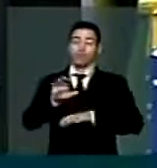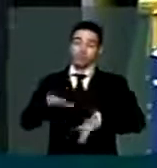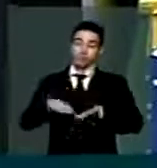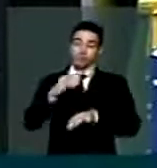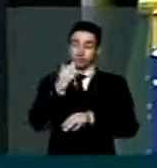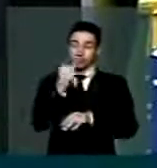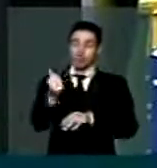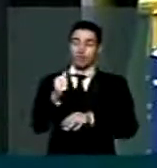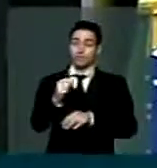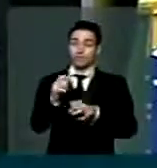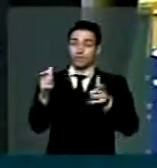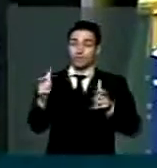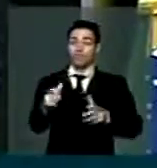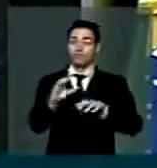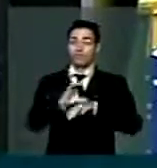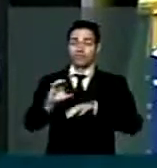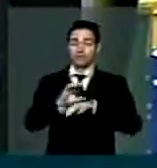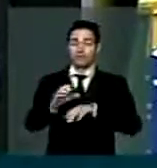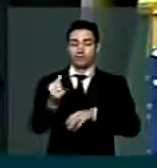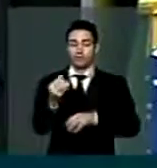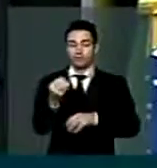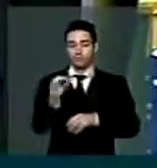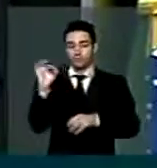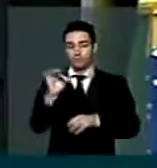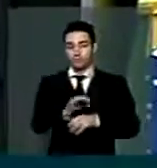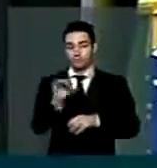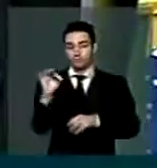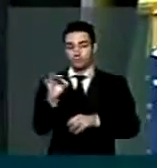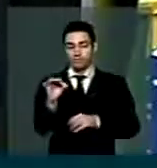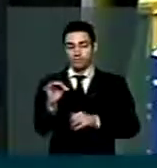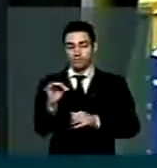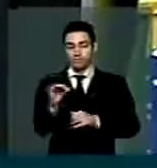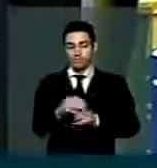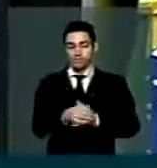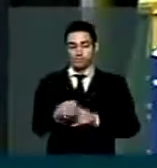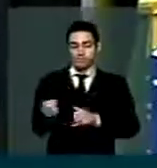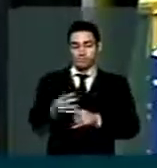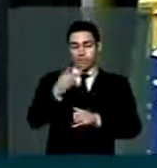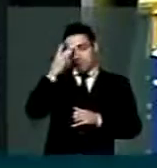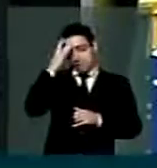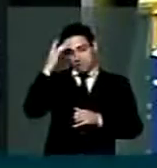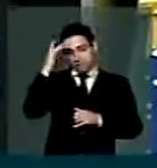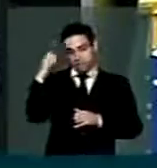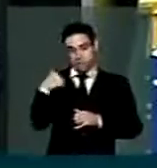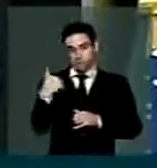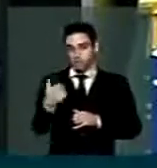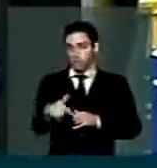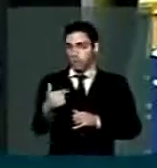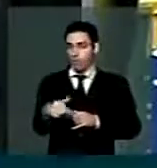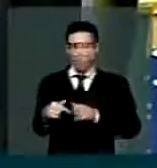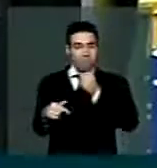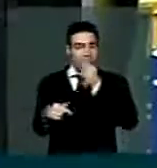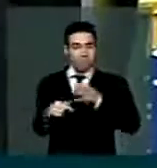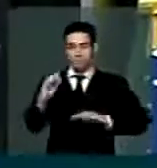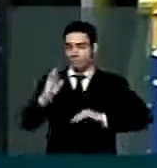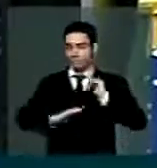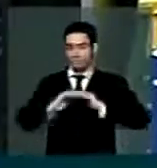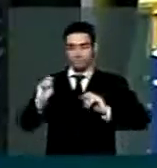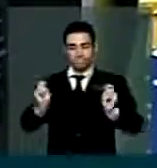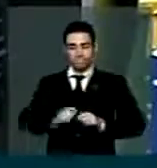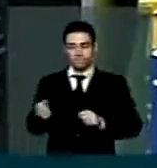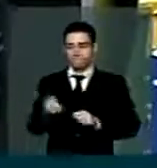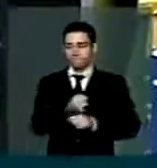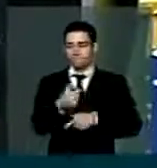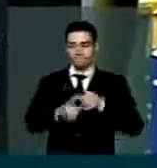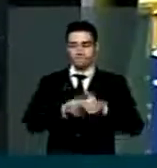aparelho formador, 60% desses recém-formados, não apresenta qualificação para estar